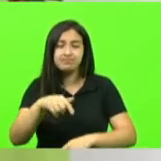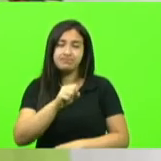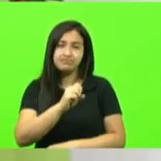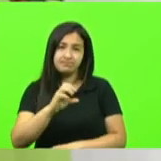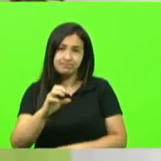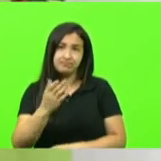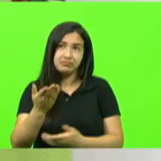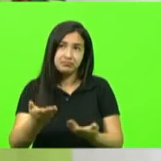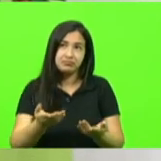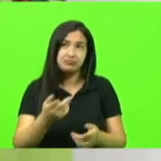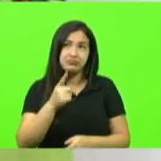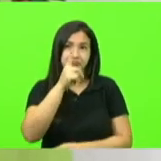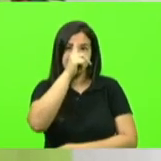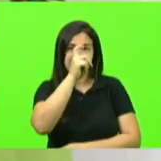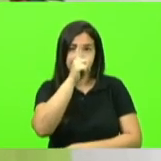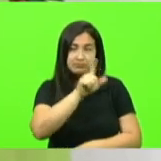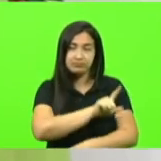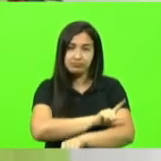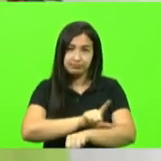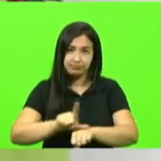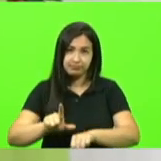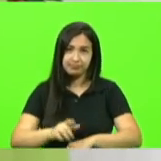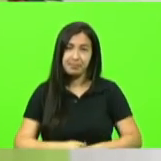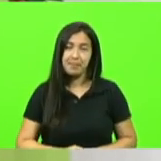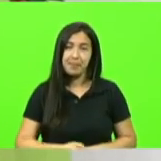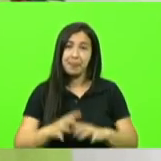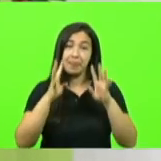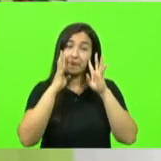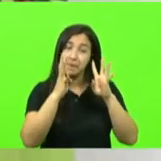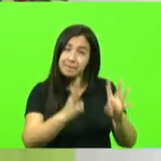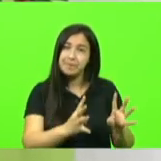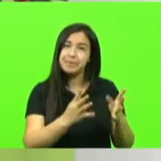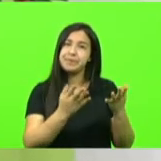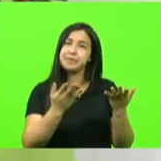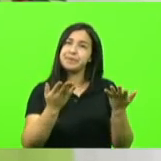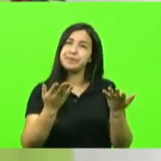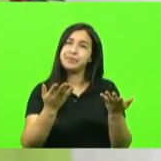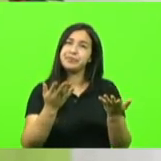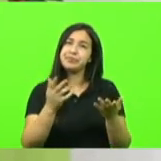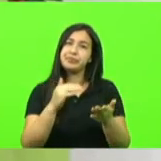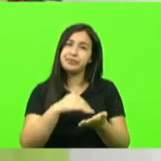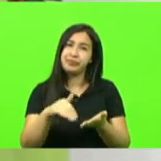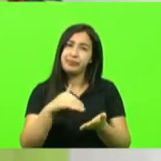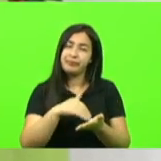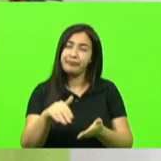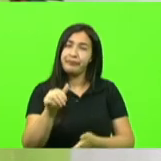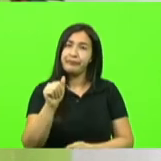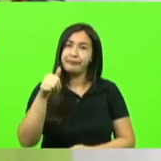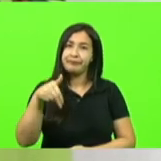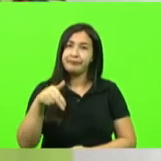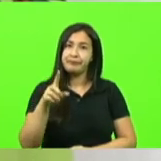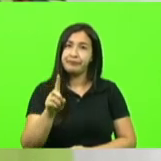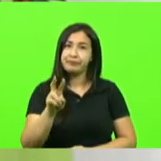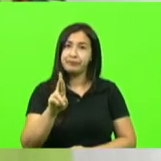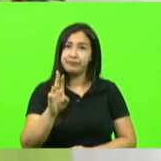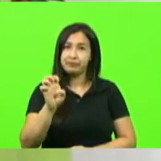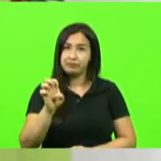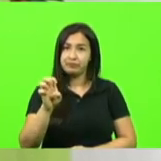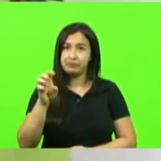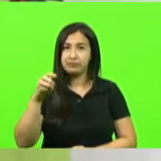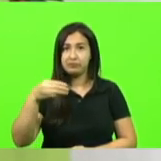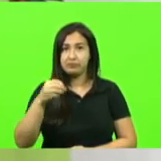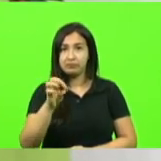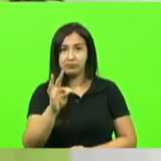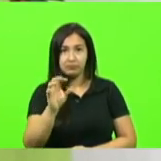hospital Teresa Ramos lá em Laje então atenção secretário André Mota tem um olhar eu sei que a vossa excelência